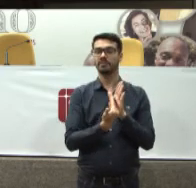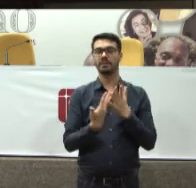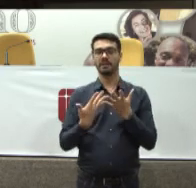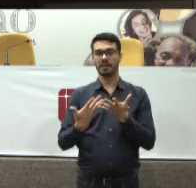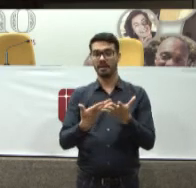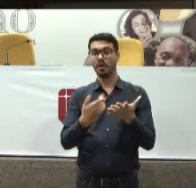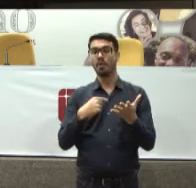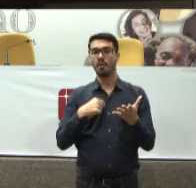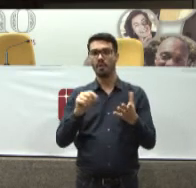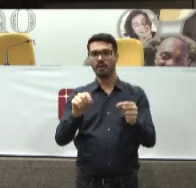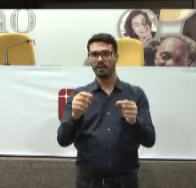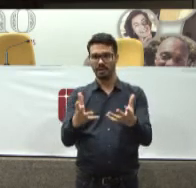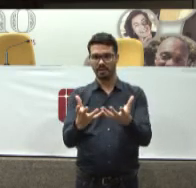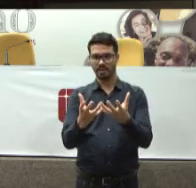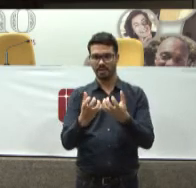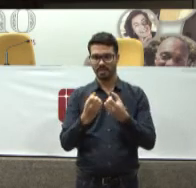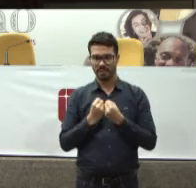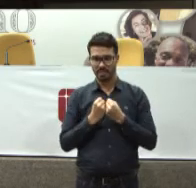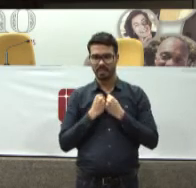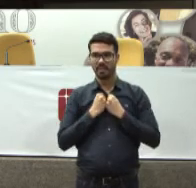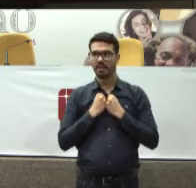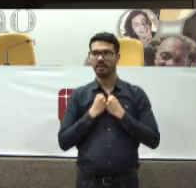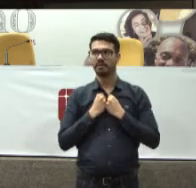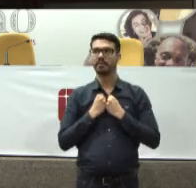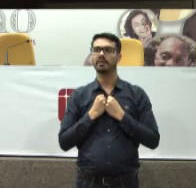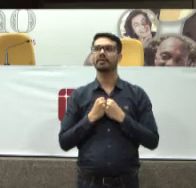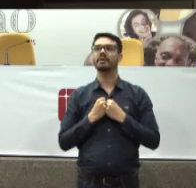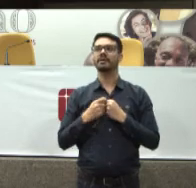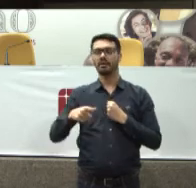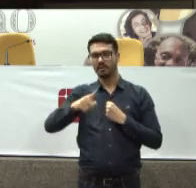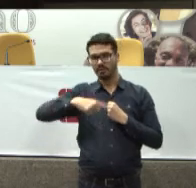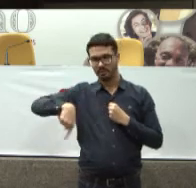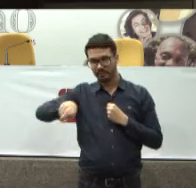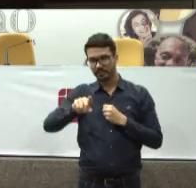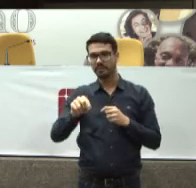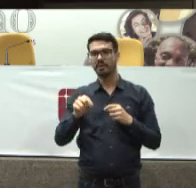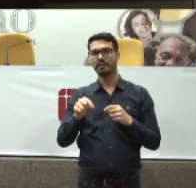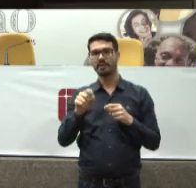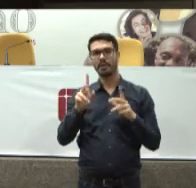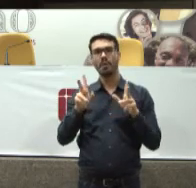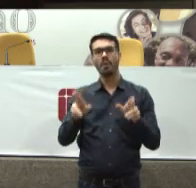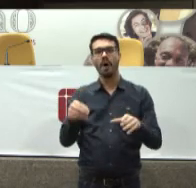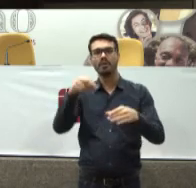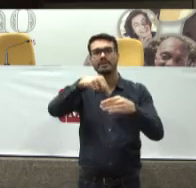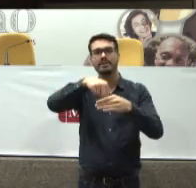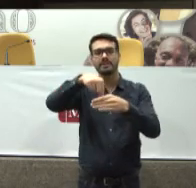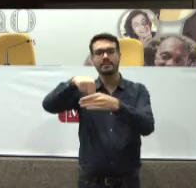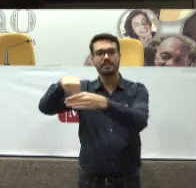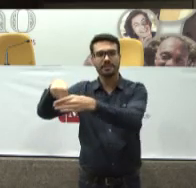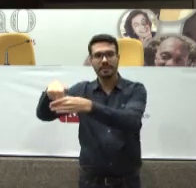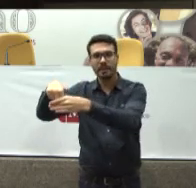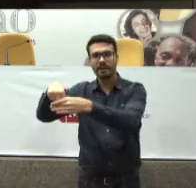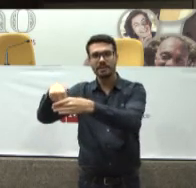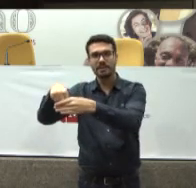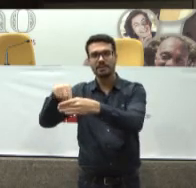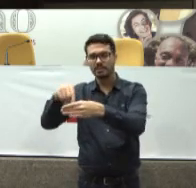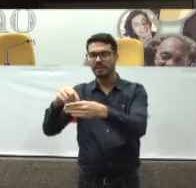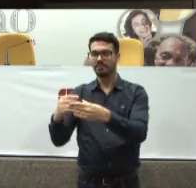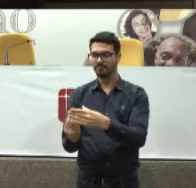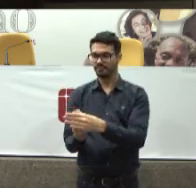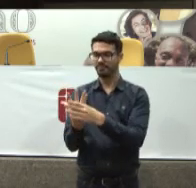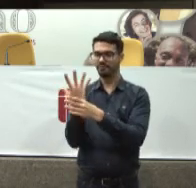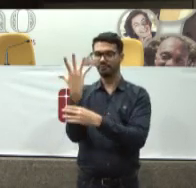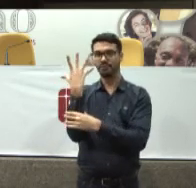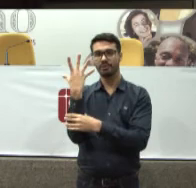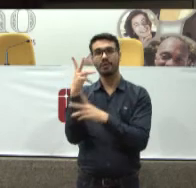colheita Nós podemos escolher Qual Desculpa Nós podemos escolher O vamos semear Mas a colheita É obrigatória Porque se você semeou Você colhe